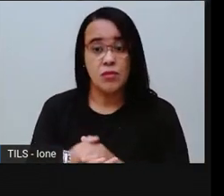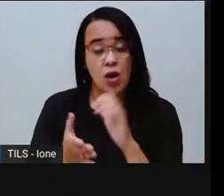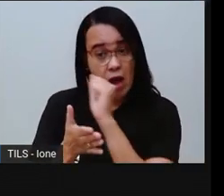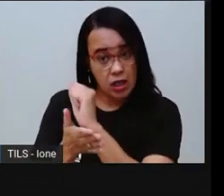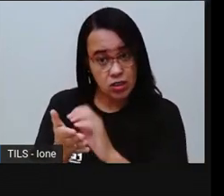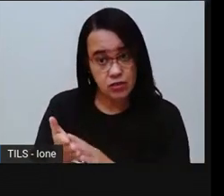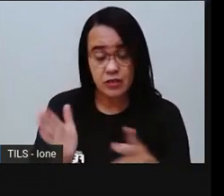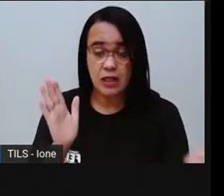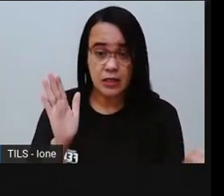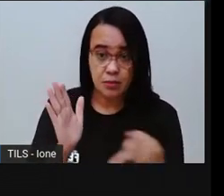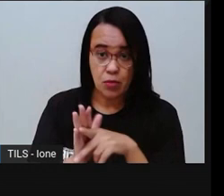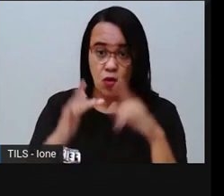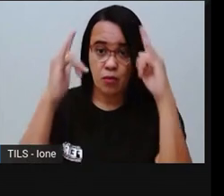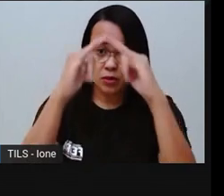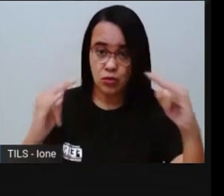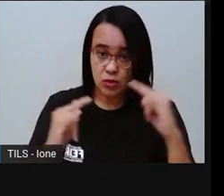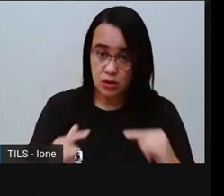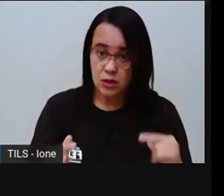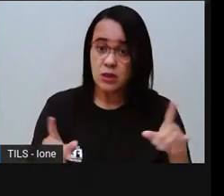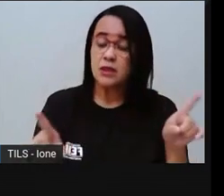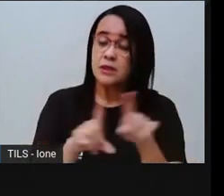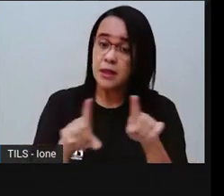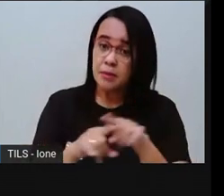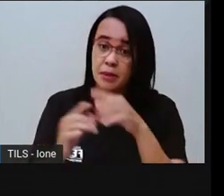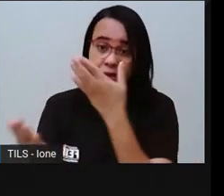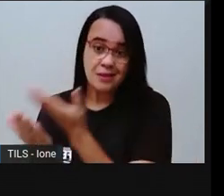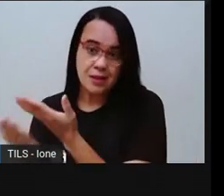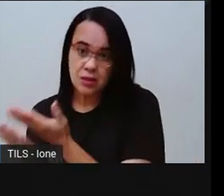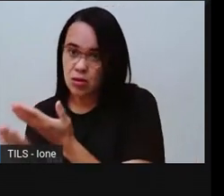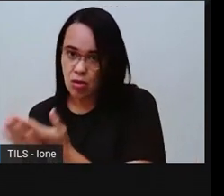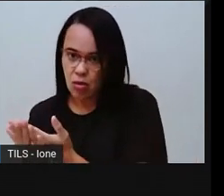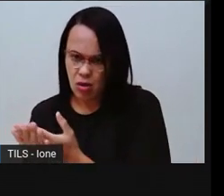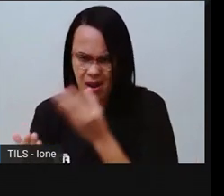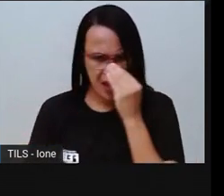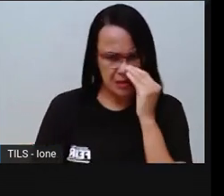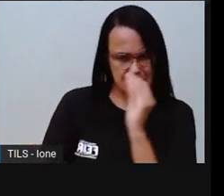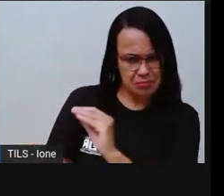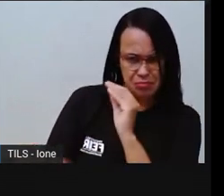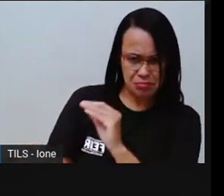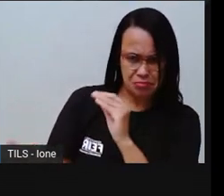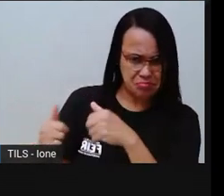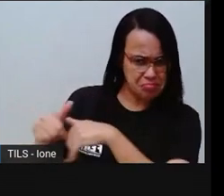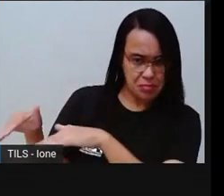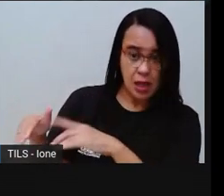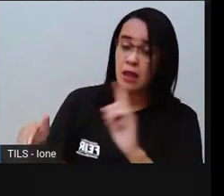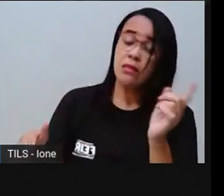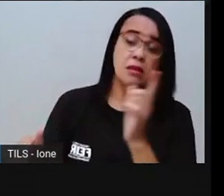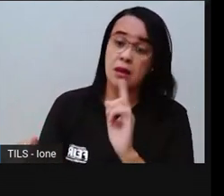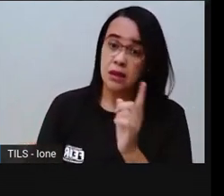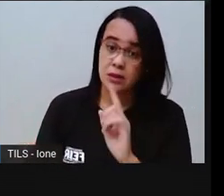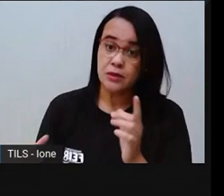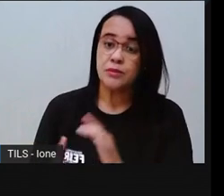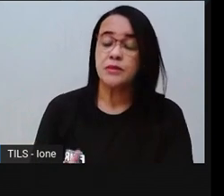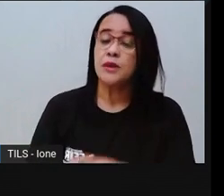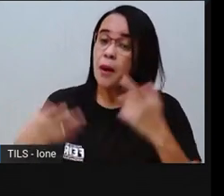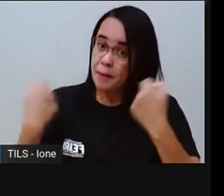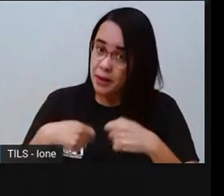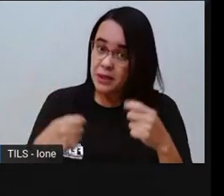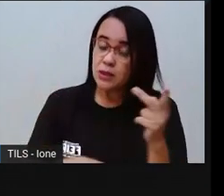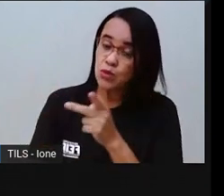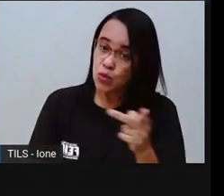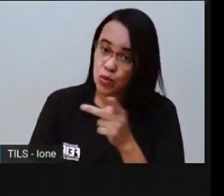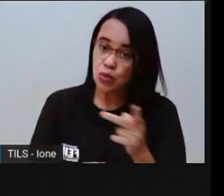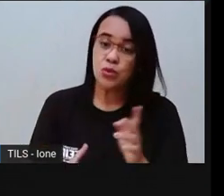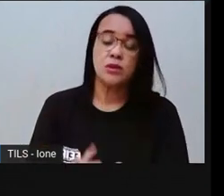as atividades da escola, né? Não podia deixar a escola de lado, né? Então, pra vocês perceberem como, assim como as famílias são